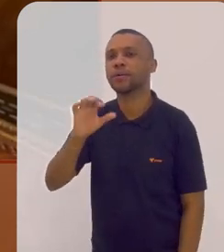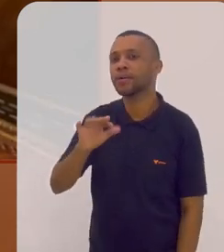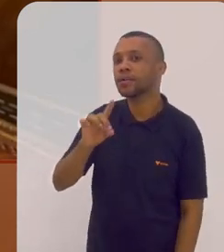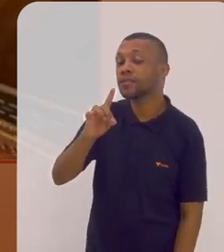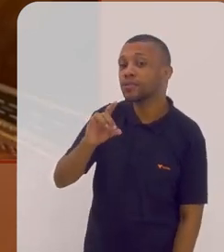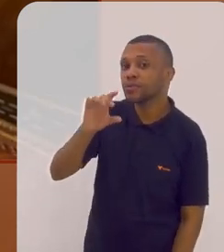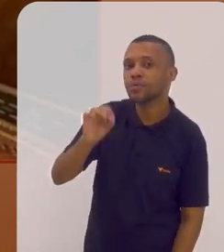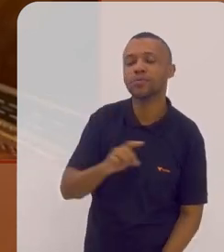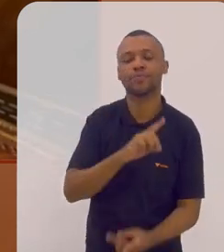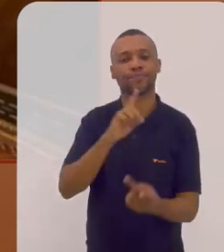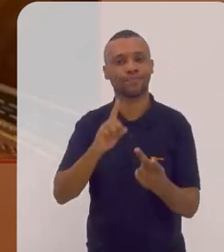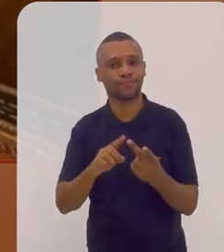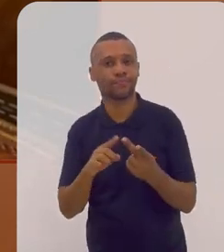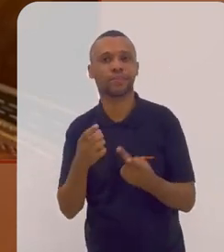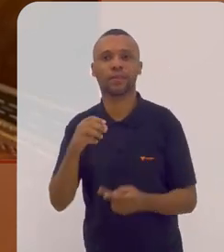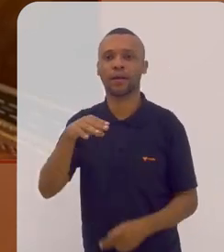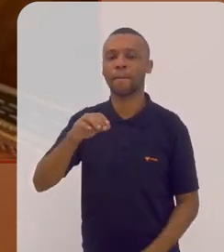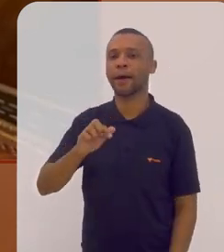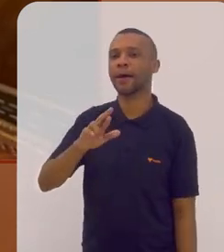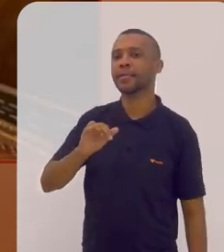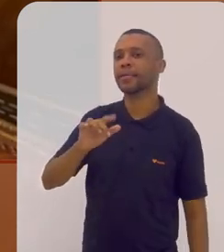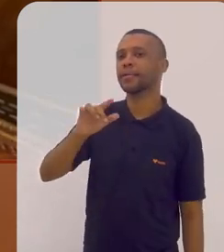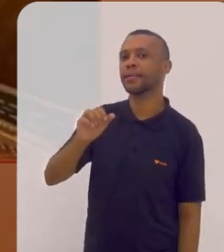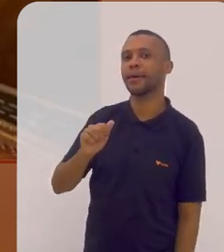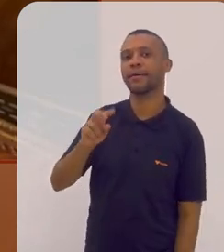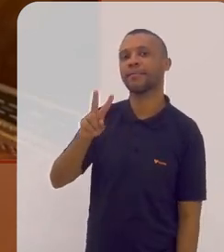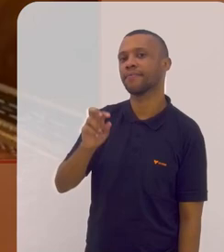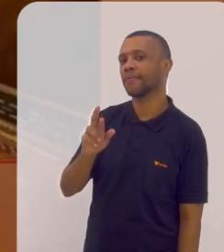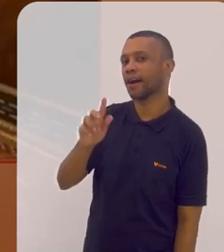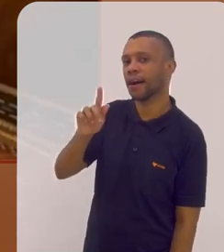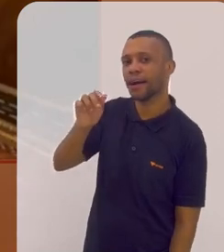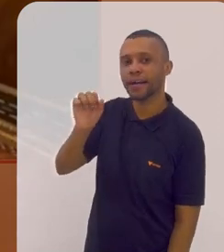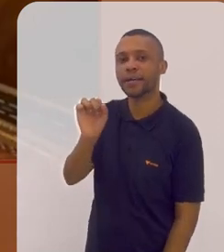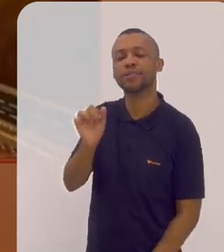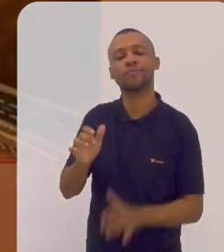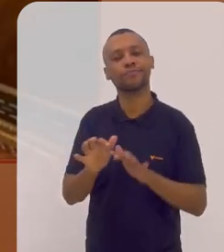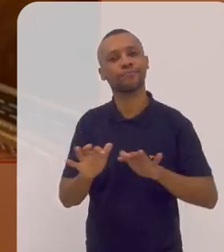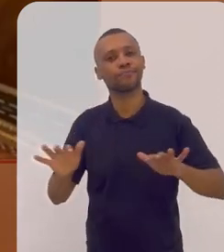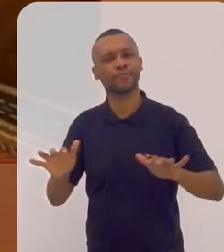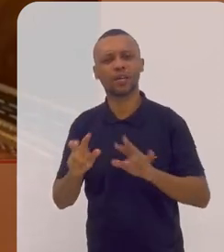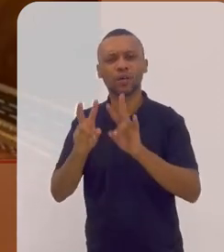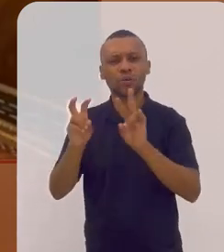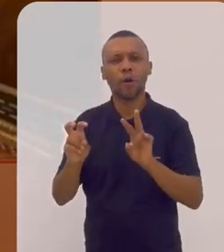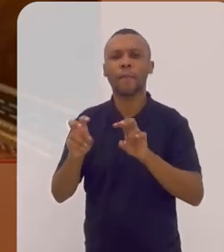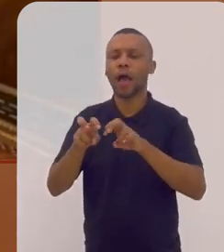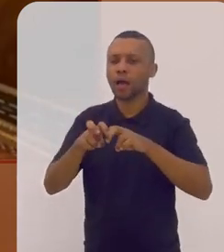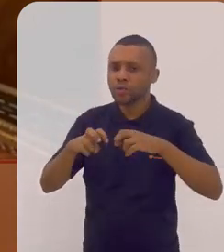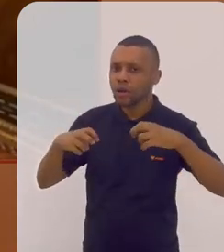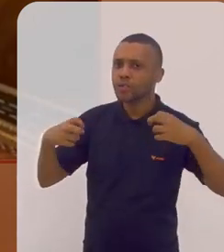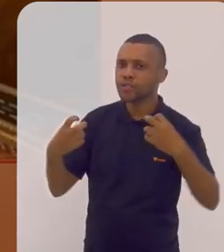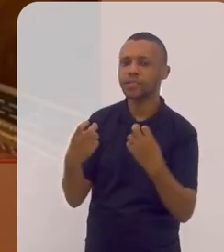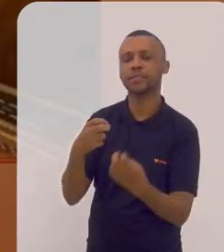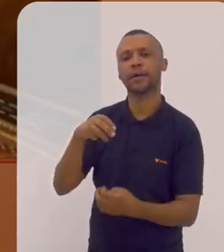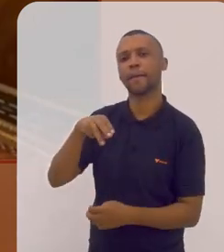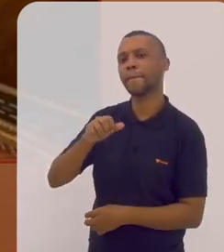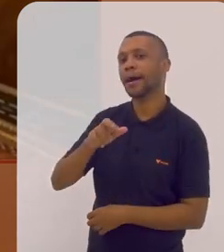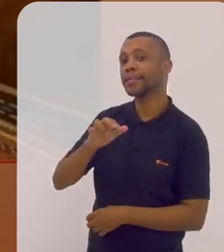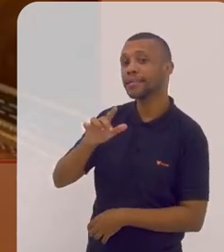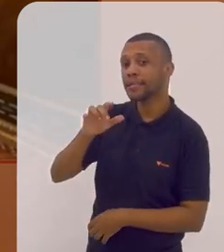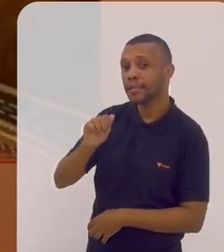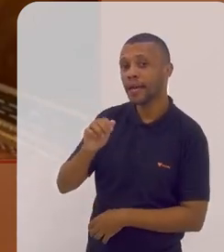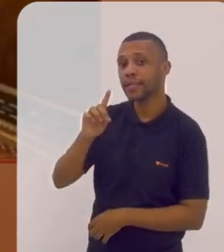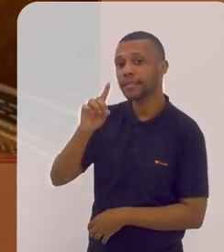com quem eu gravei o álbum Noicon e a Marília Vargas com quem eu gravei um álbum sobre as modinhas da Marília de